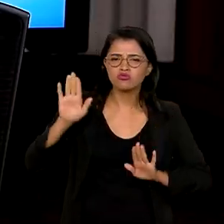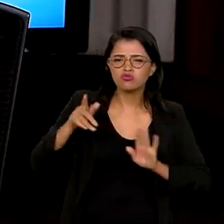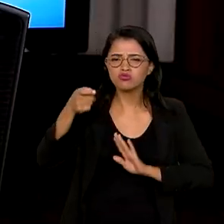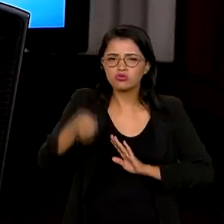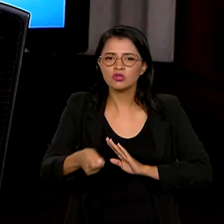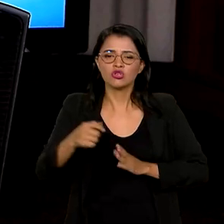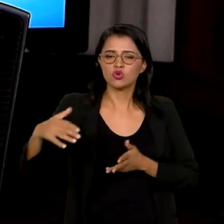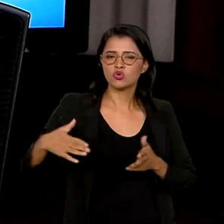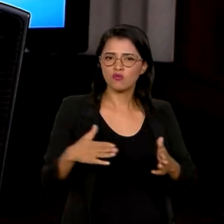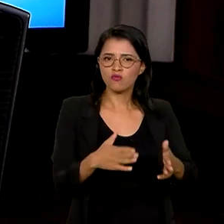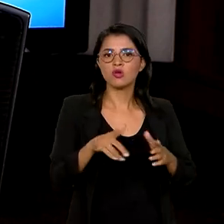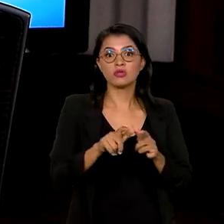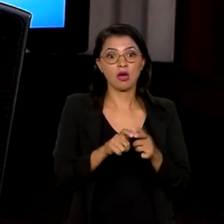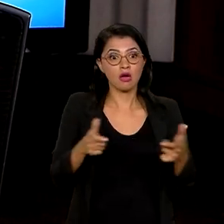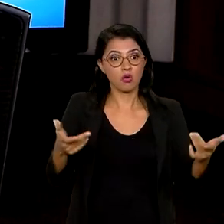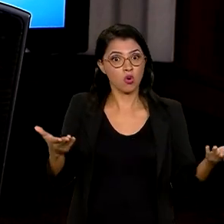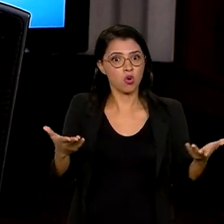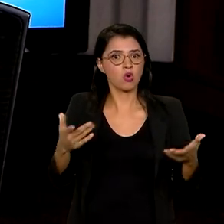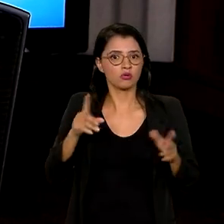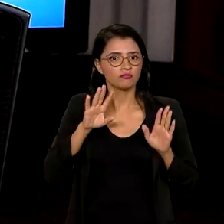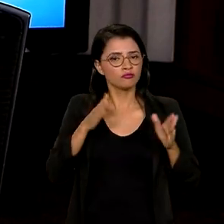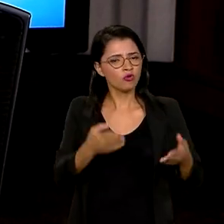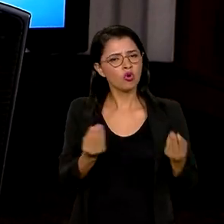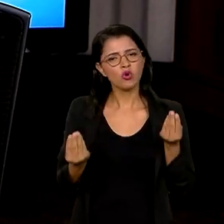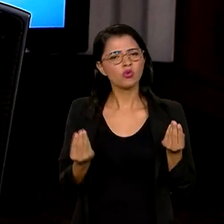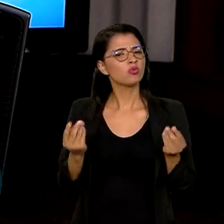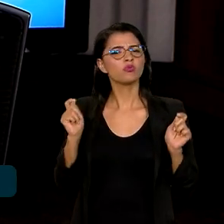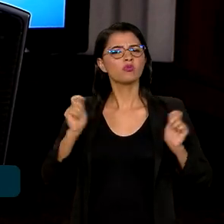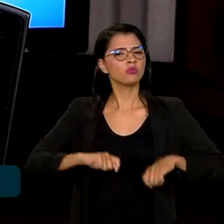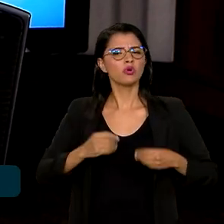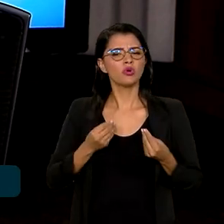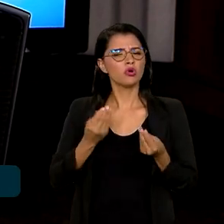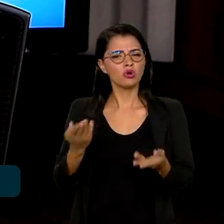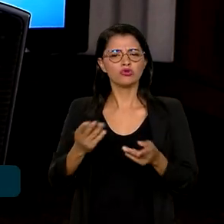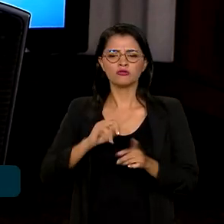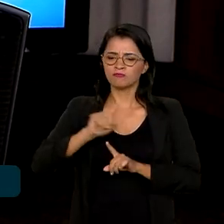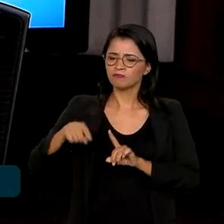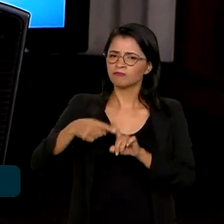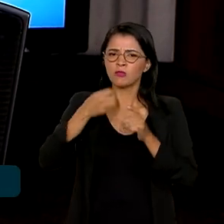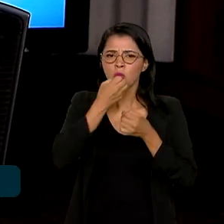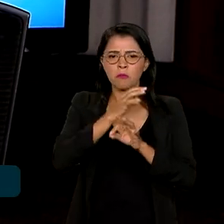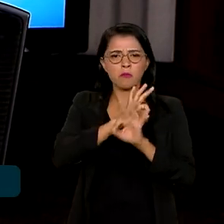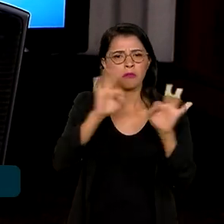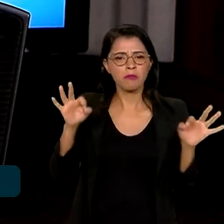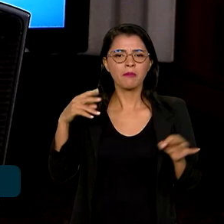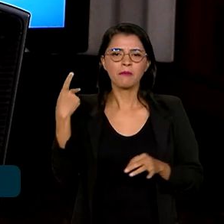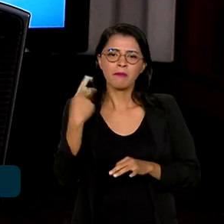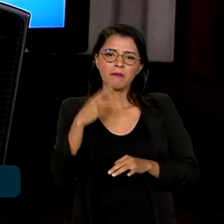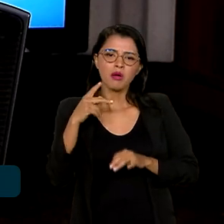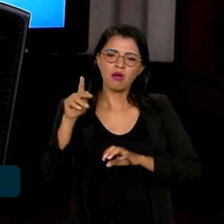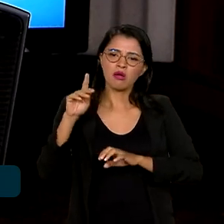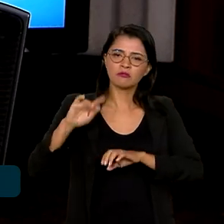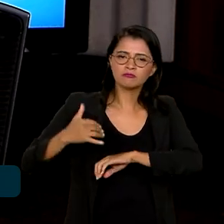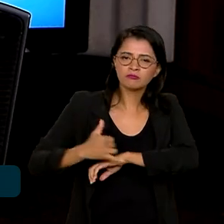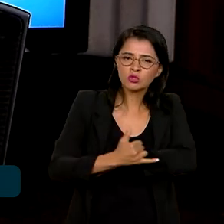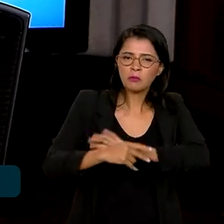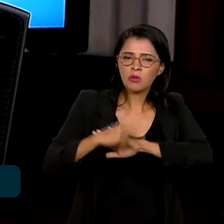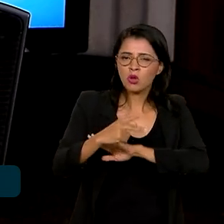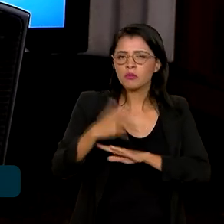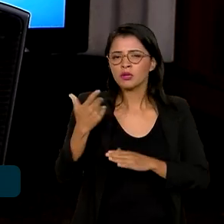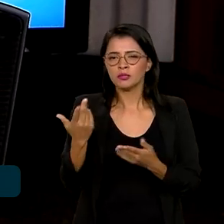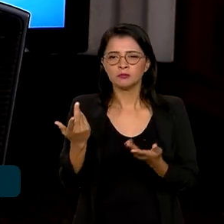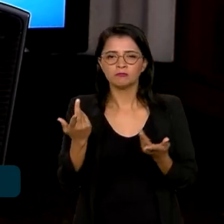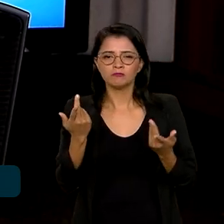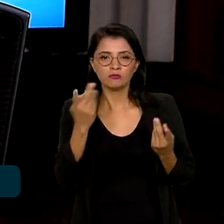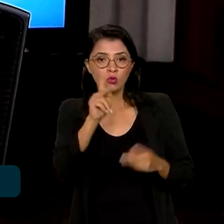expansão. De que forma, Rafael, ele pode trazer benefícios para a infraestrutura do país e também para